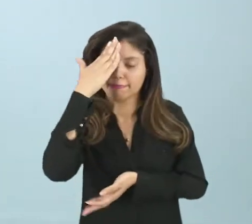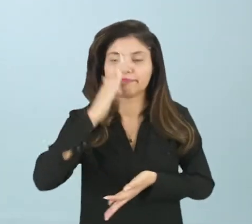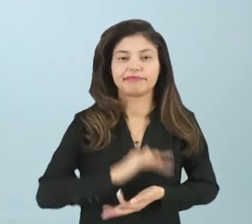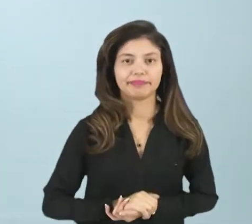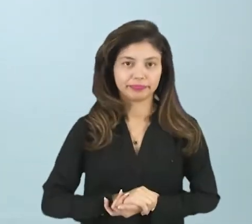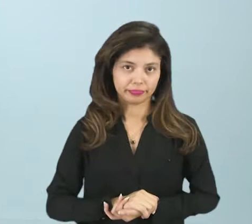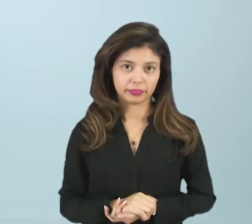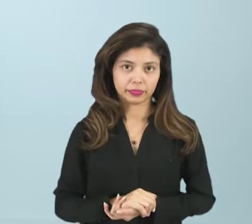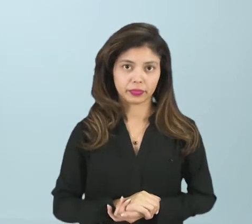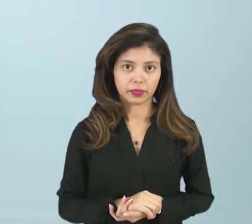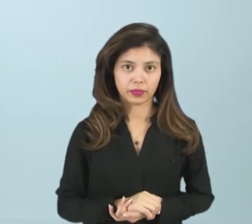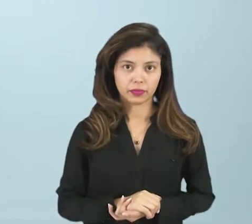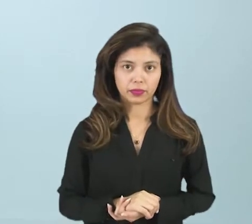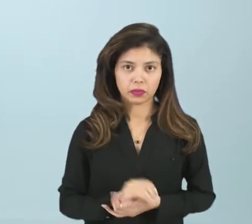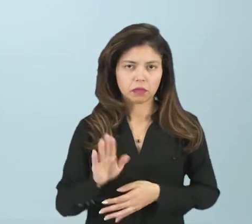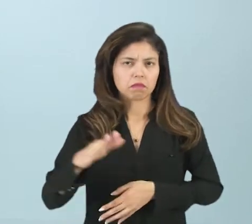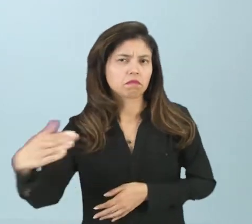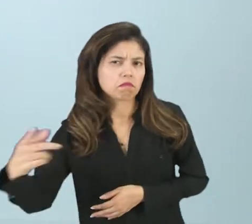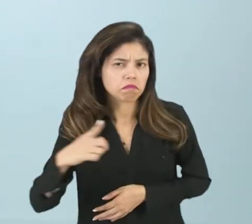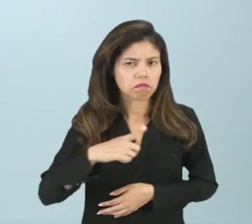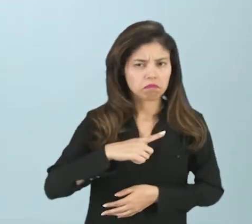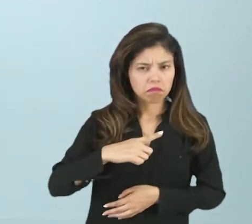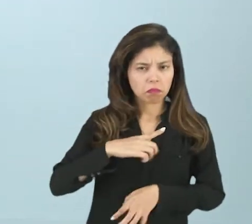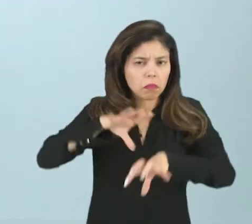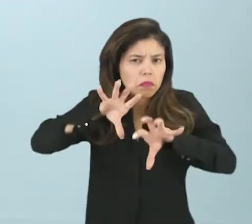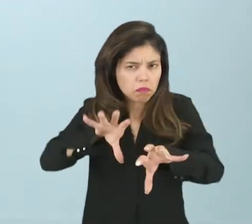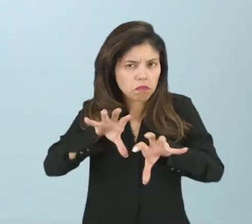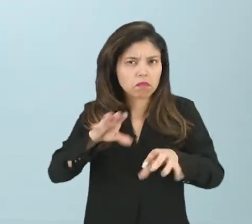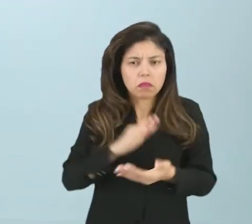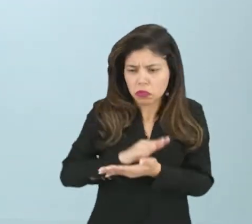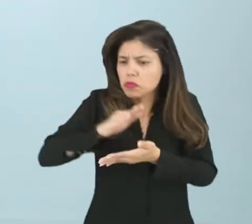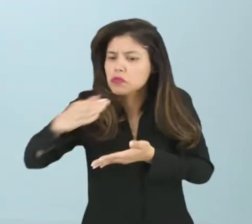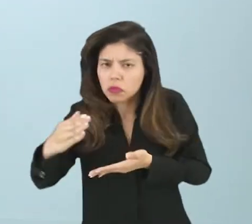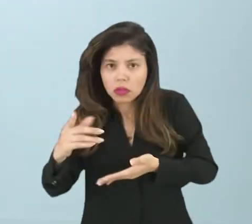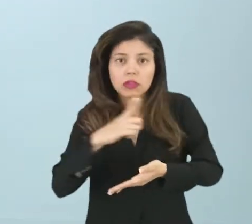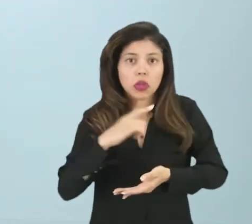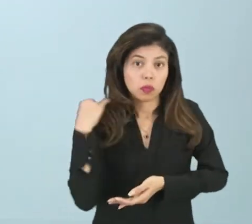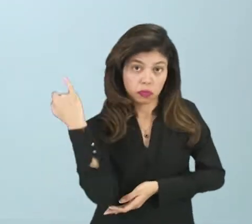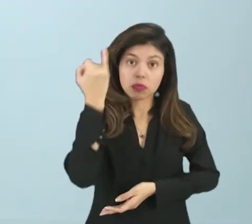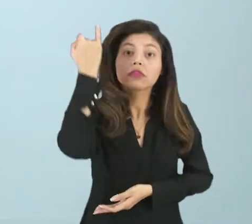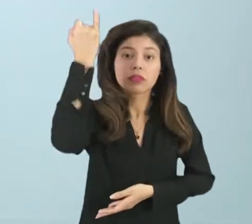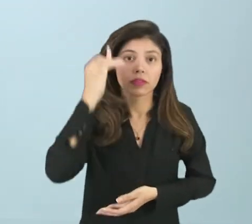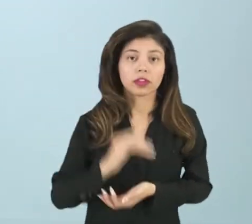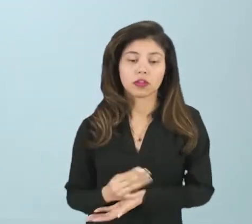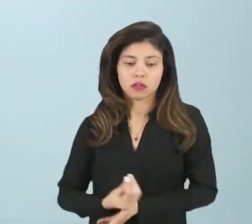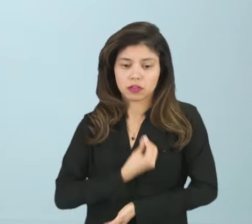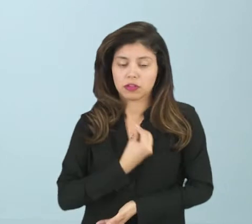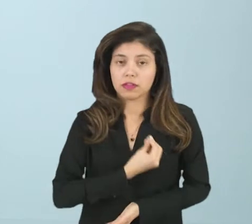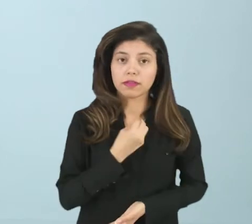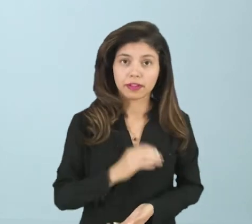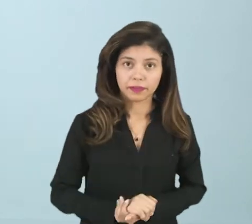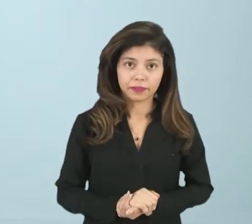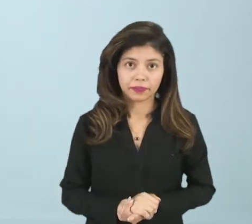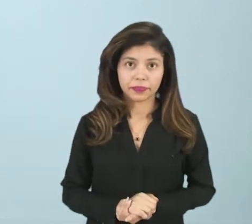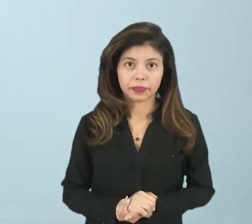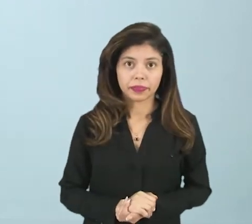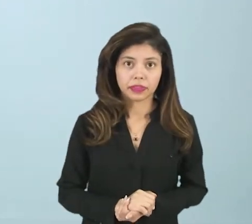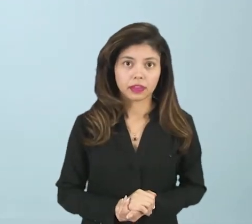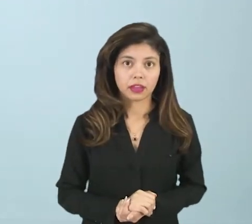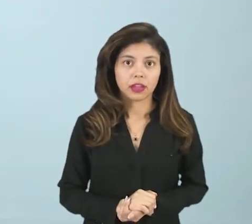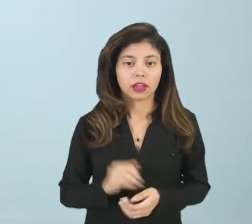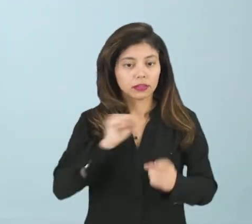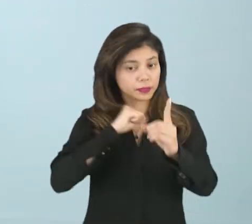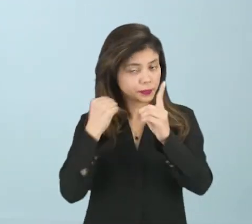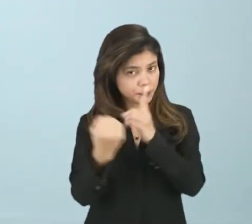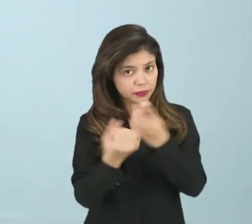quando é que isso passou a ser importante na nossa vida, na nossa vivência, na nossa